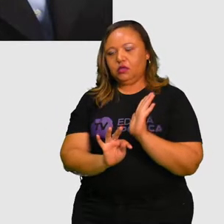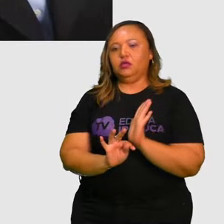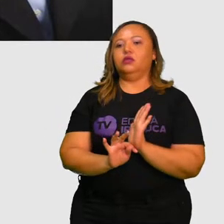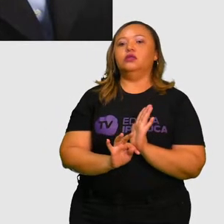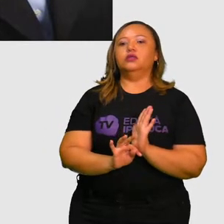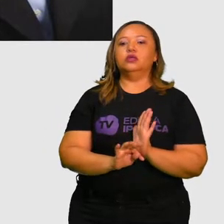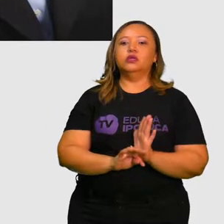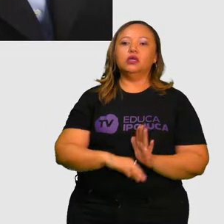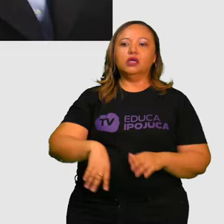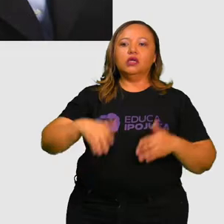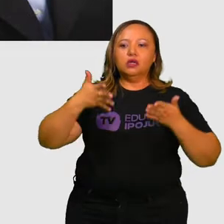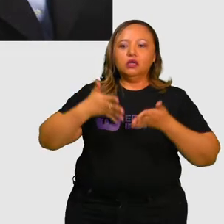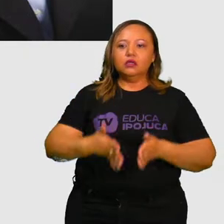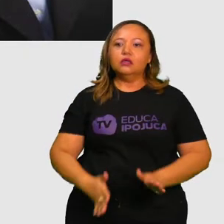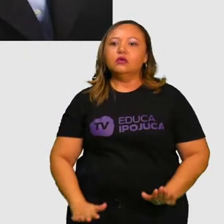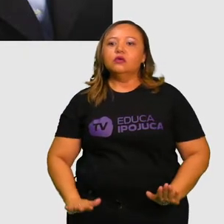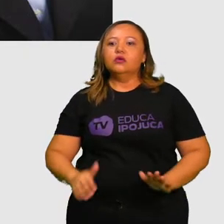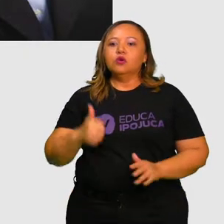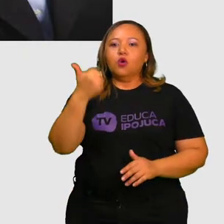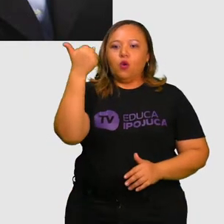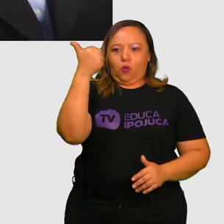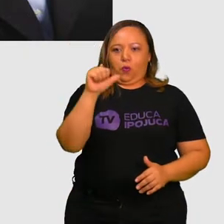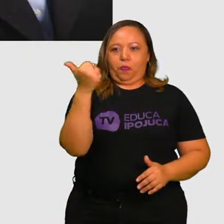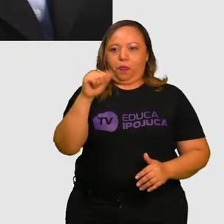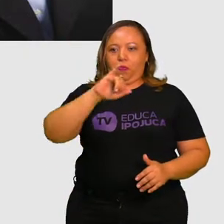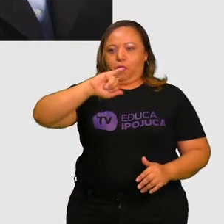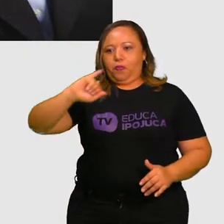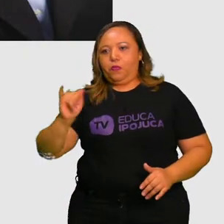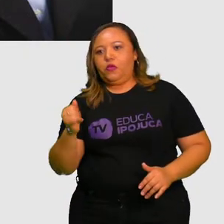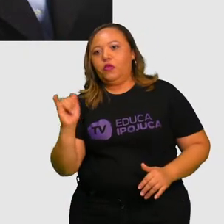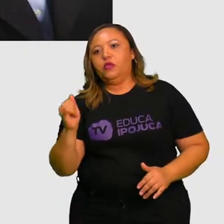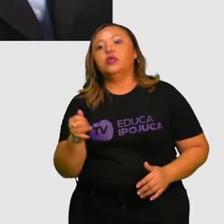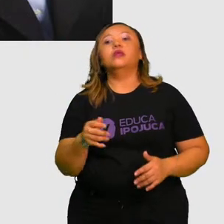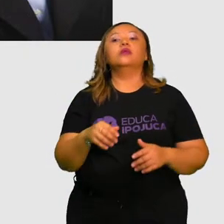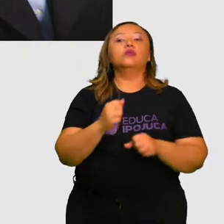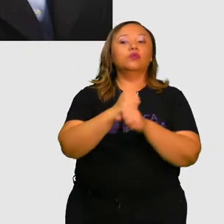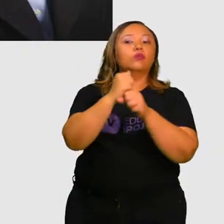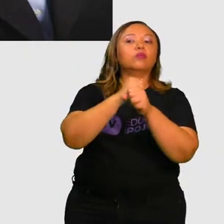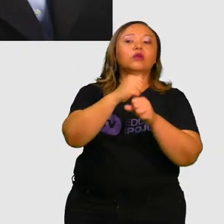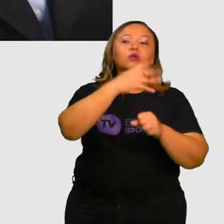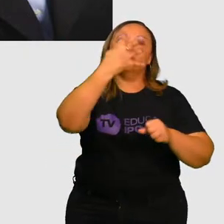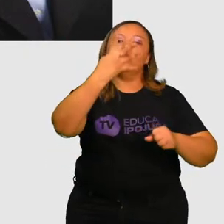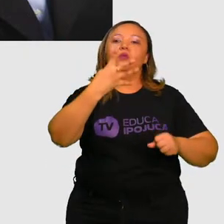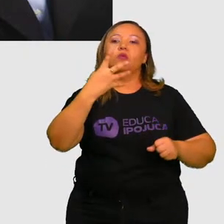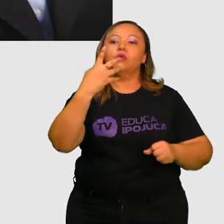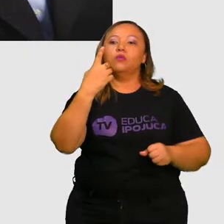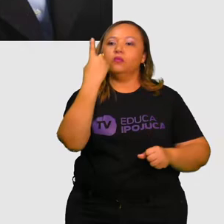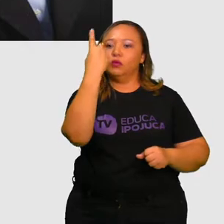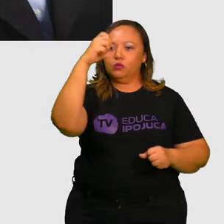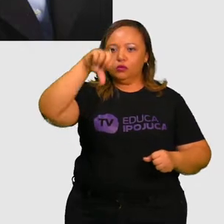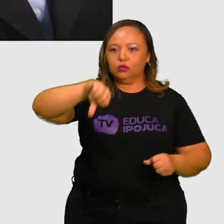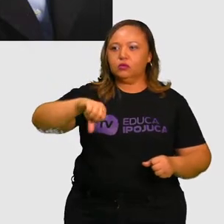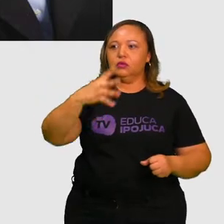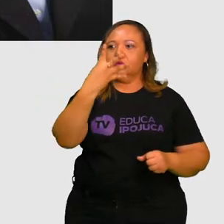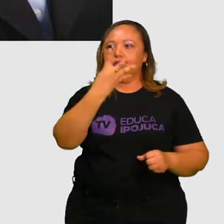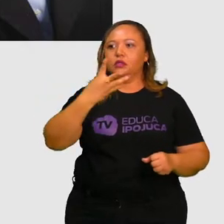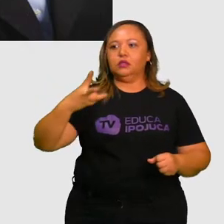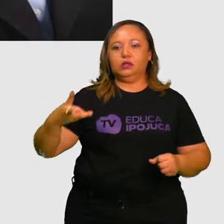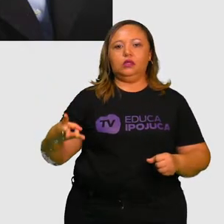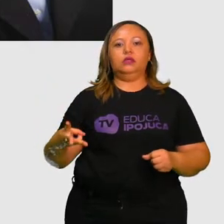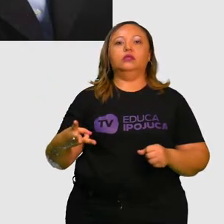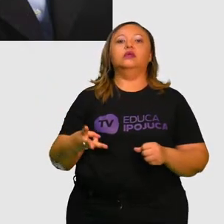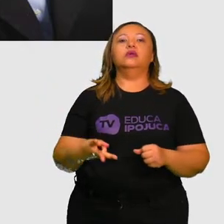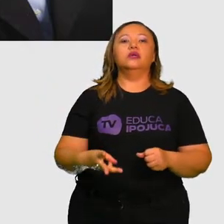de 1943. Ele foi um médico psiquiatra, psicoterapeuta e escritor brasileiro.